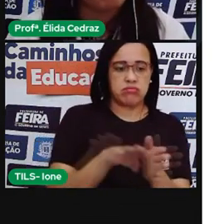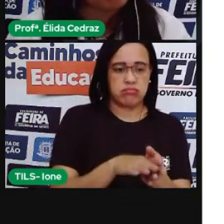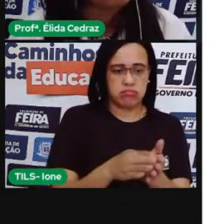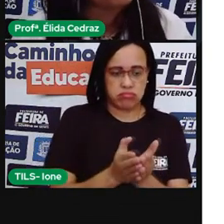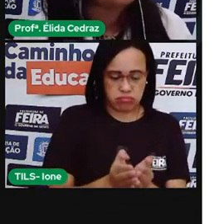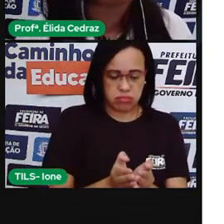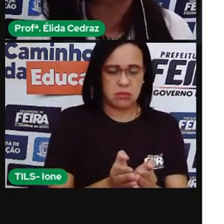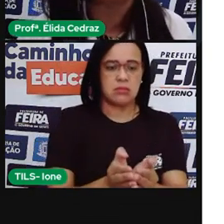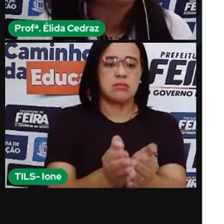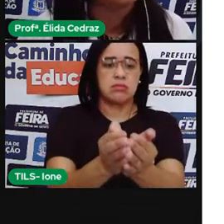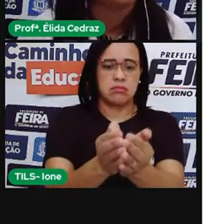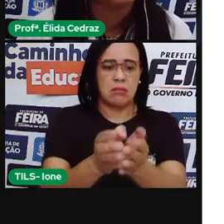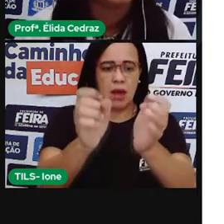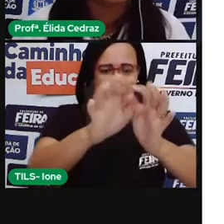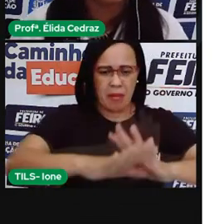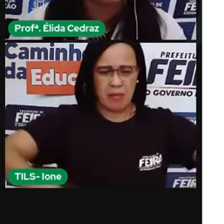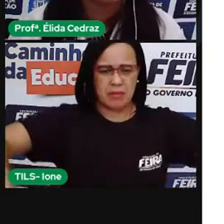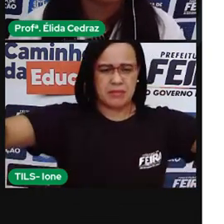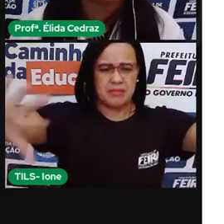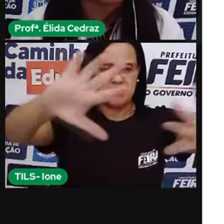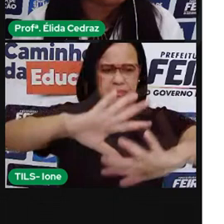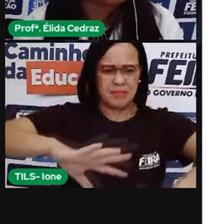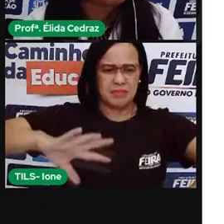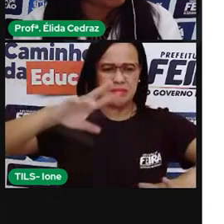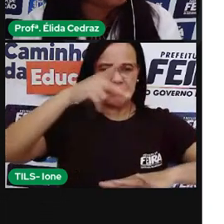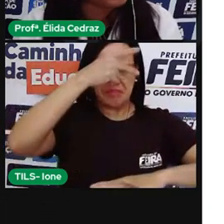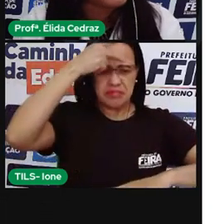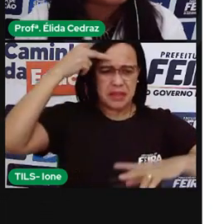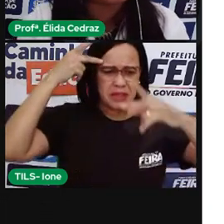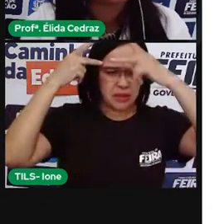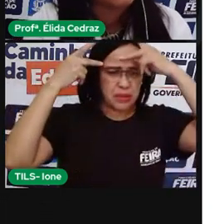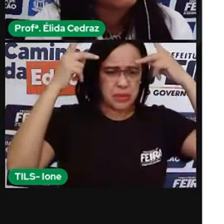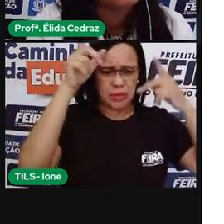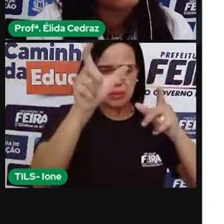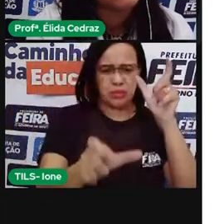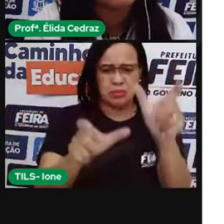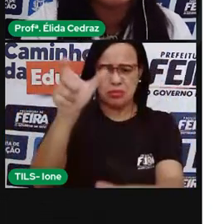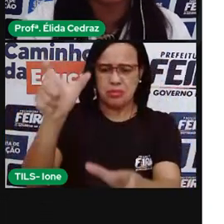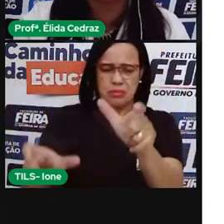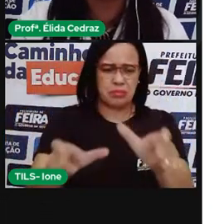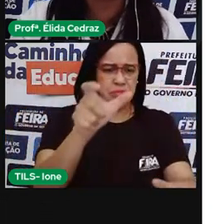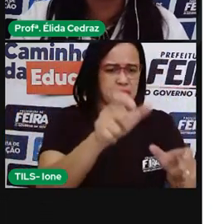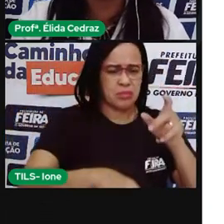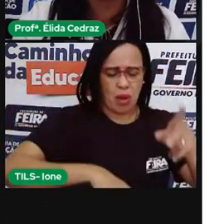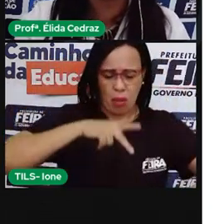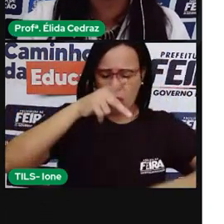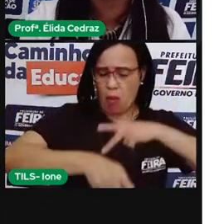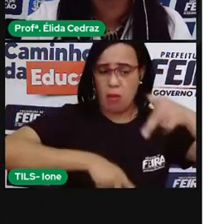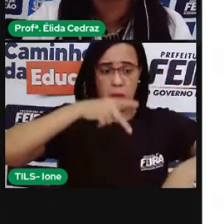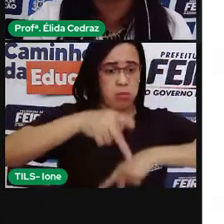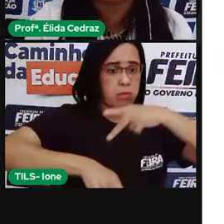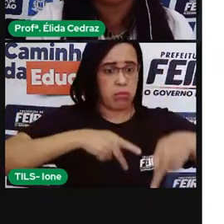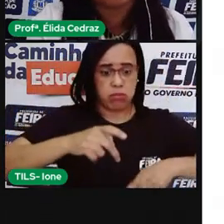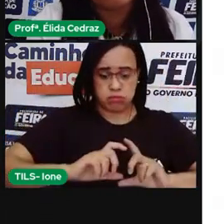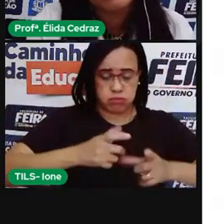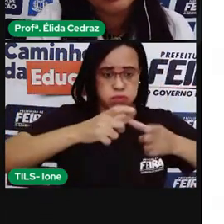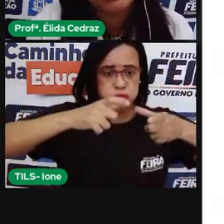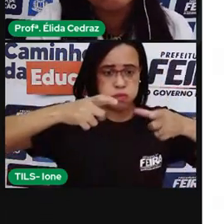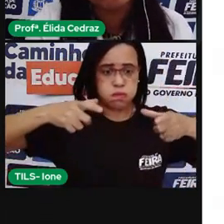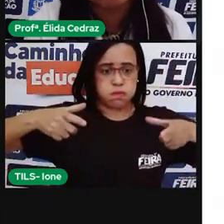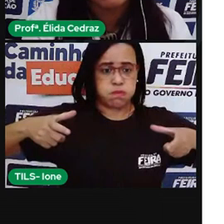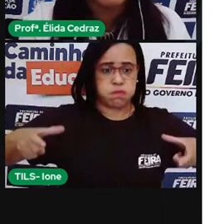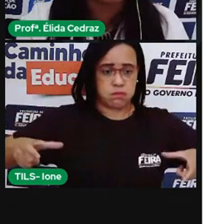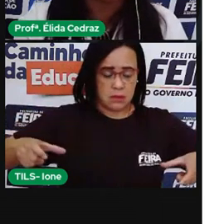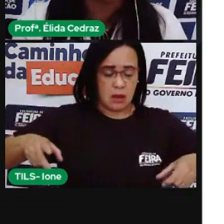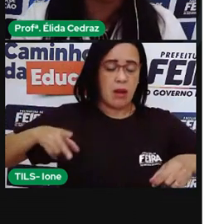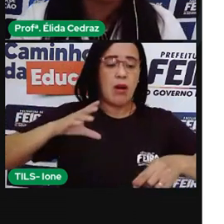para povoar a terra e ter portugueses aqui, eles traziam as pessoas para trabalhar.